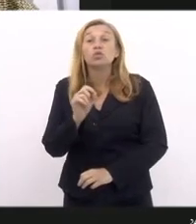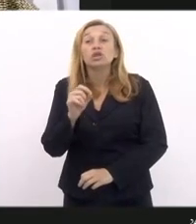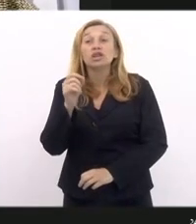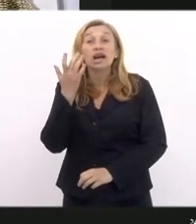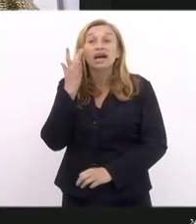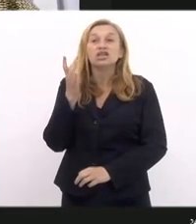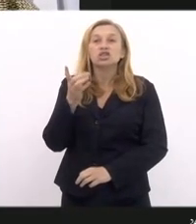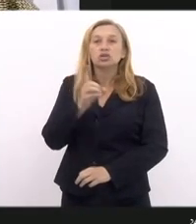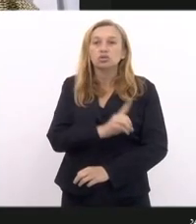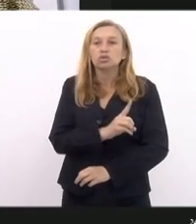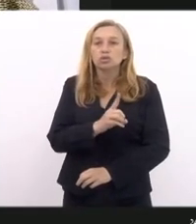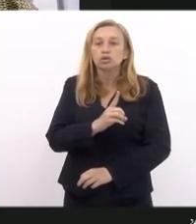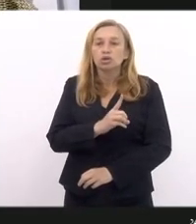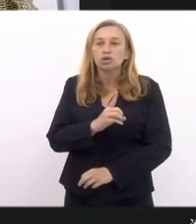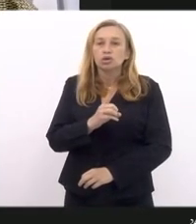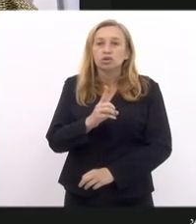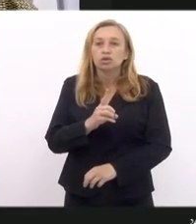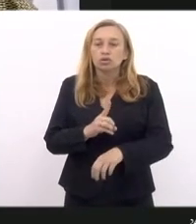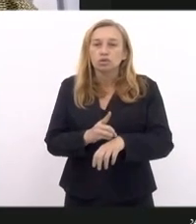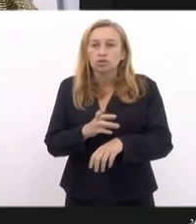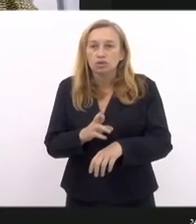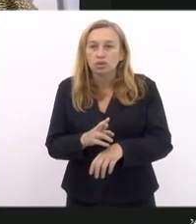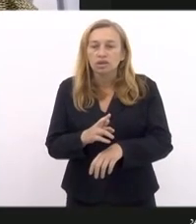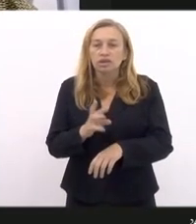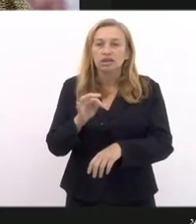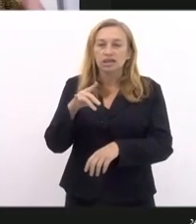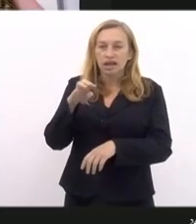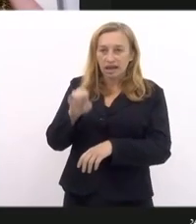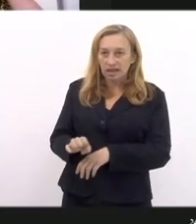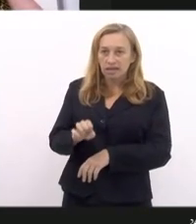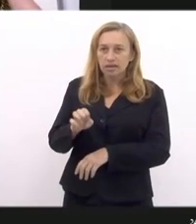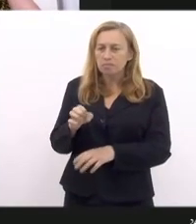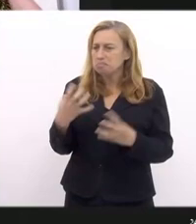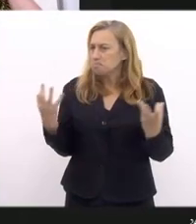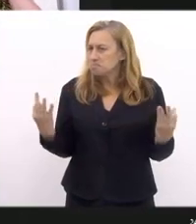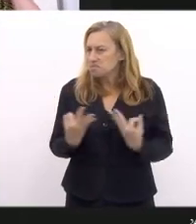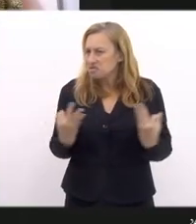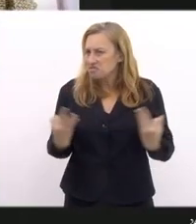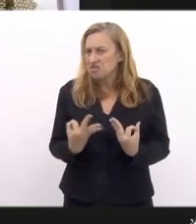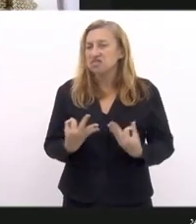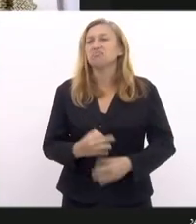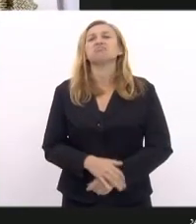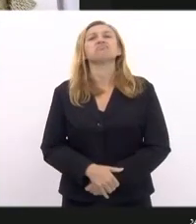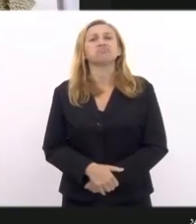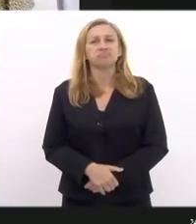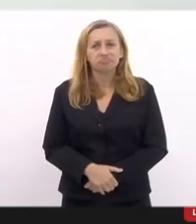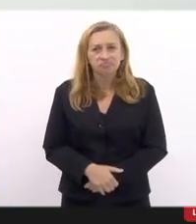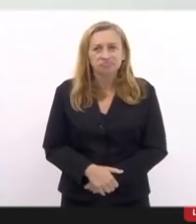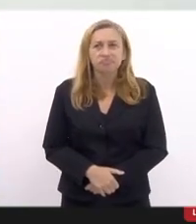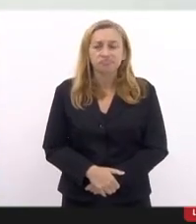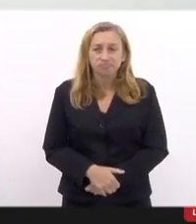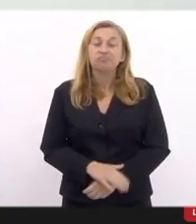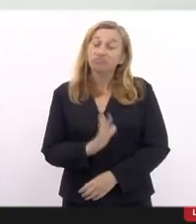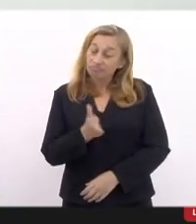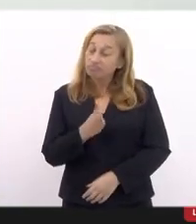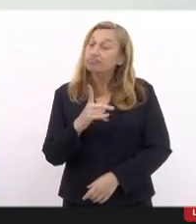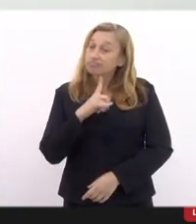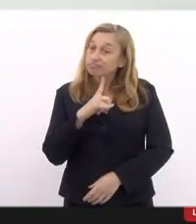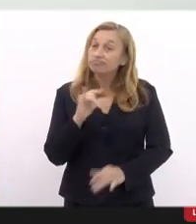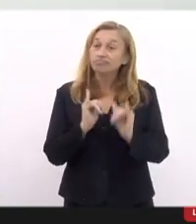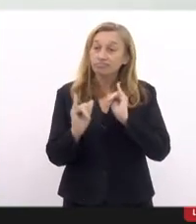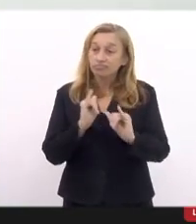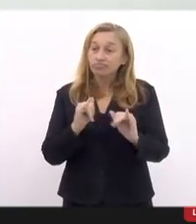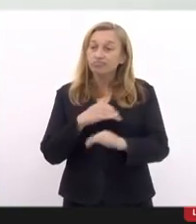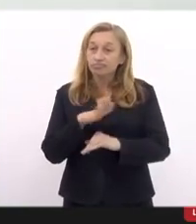ideia, doutora Daniele? Brilhante, brilhante, brilhante, deputado, eu vou sintetizar, nós já temos já todos os